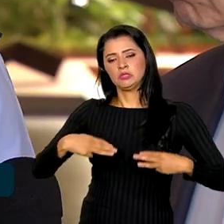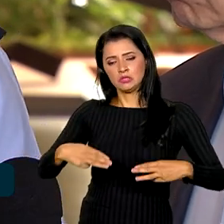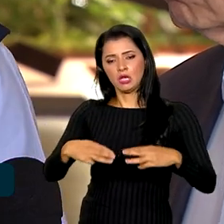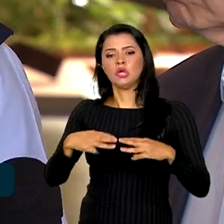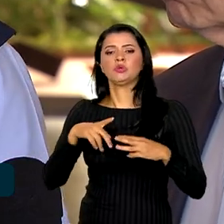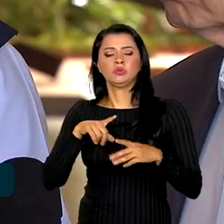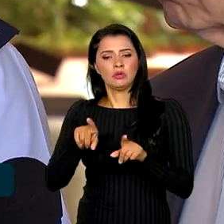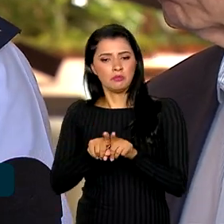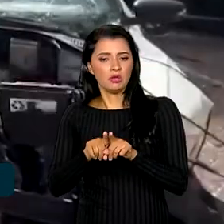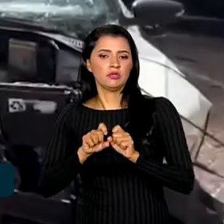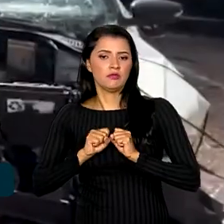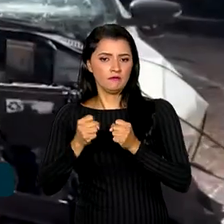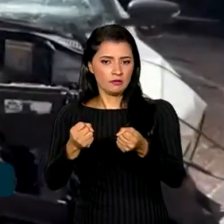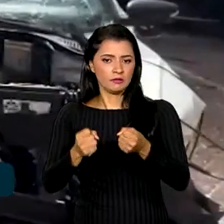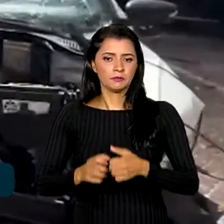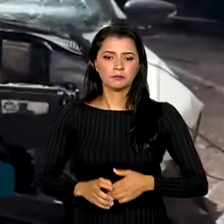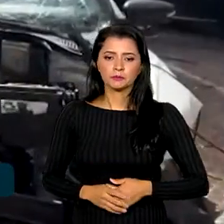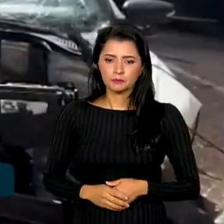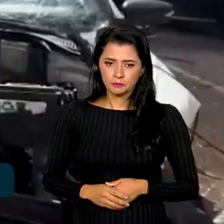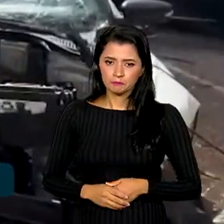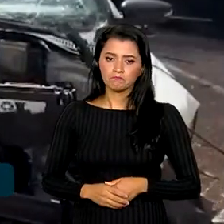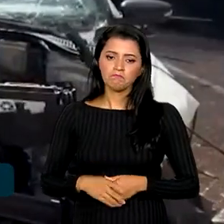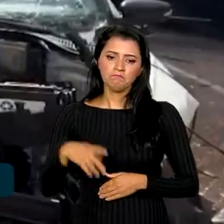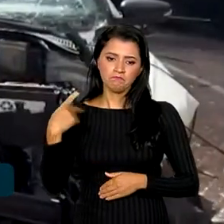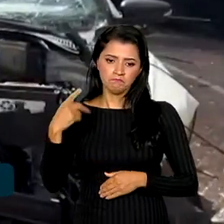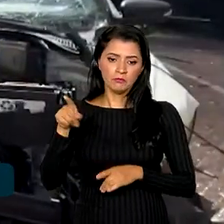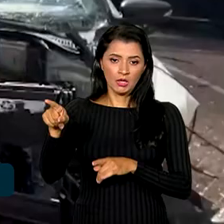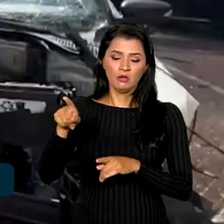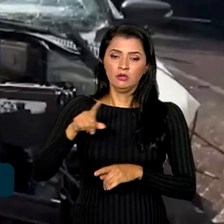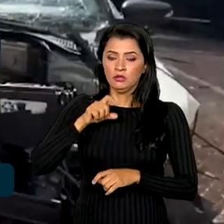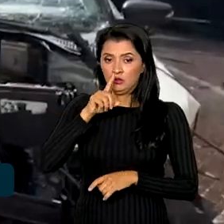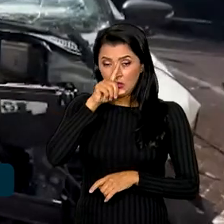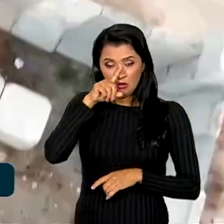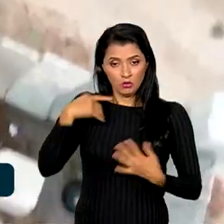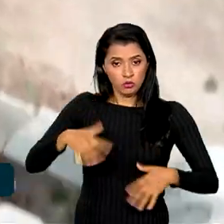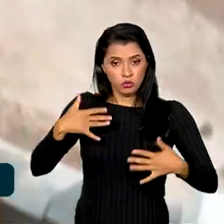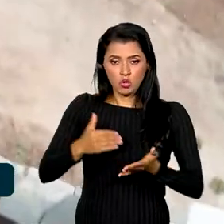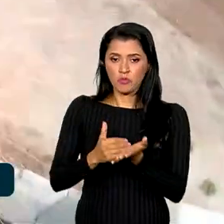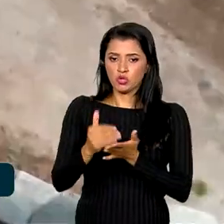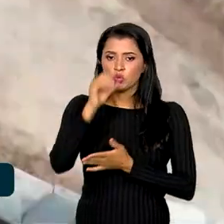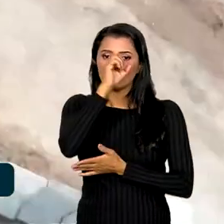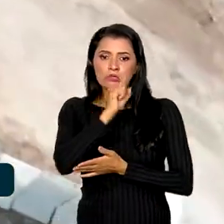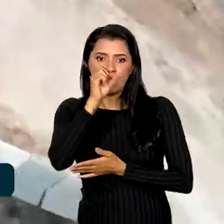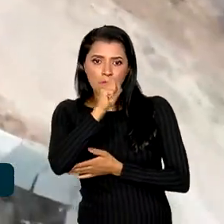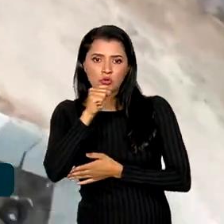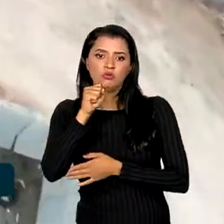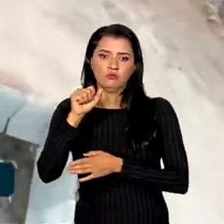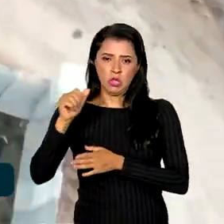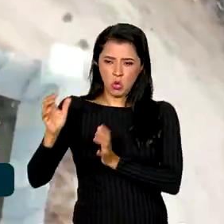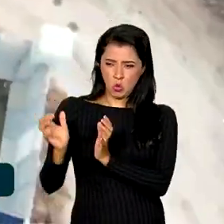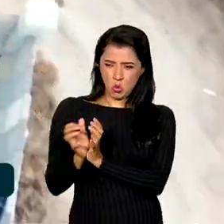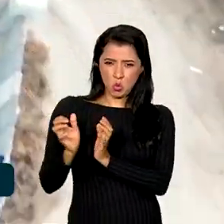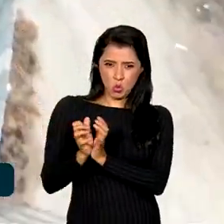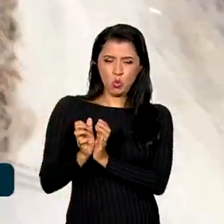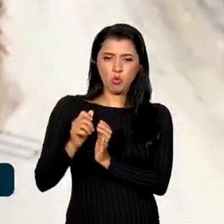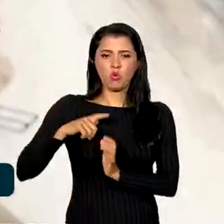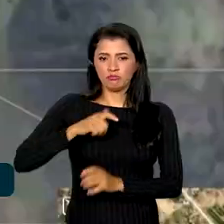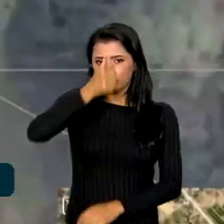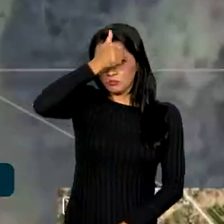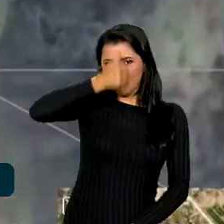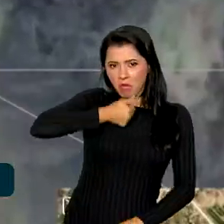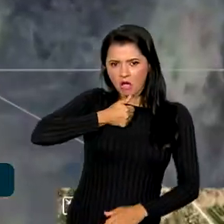adidos do Ministério da Defesa. A escalada de tensão começou no sábado, depois que o grupo extremista armado Hamas